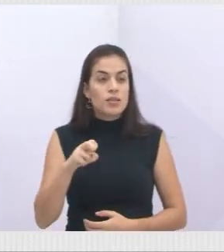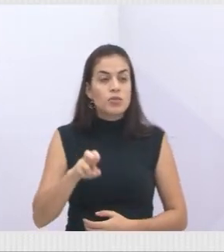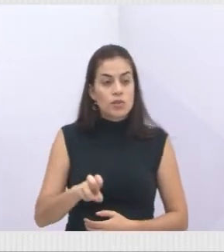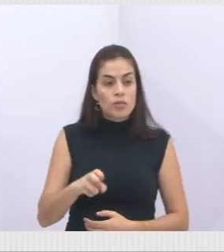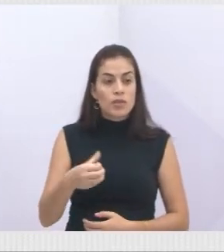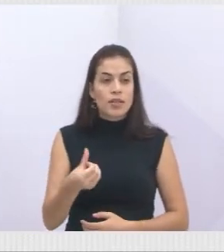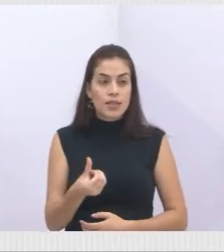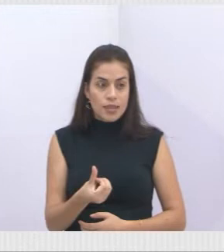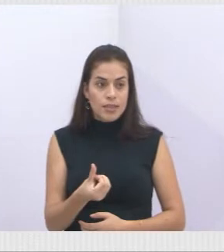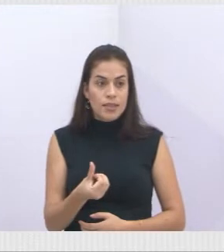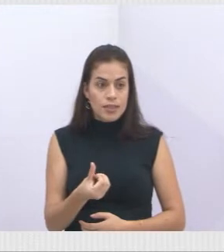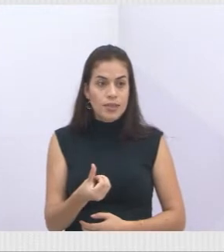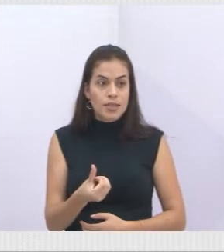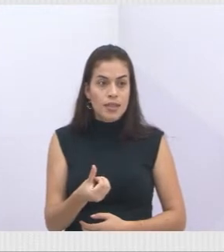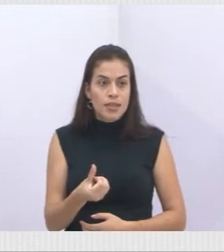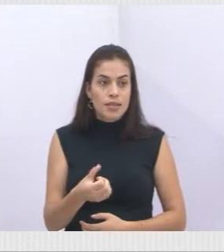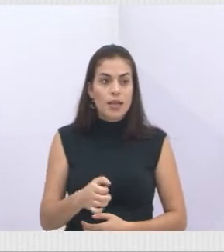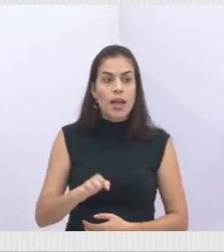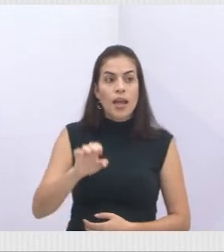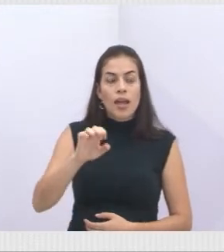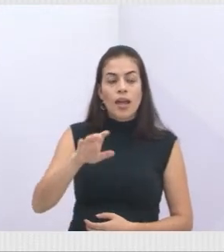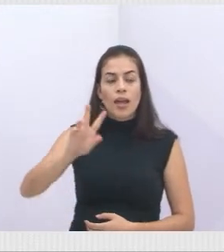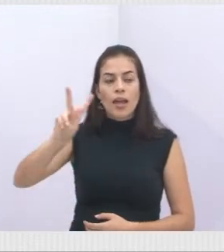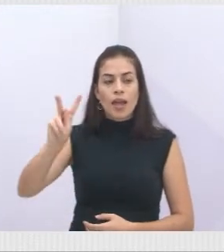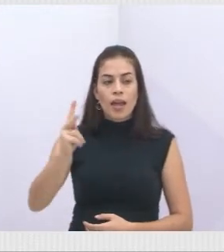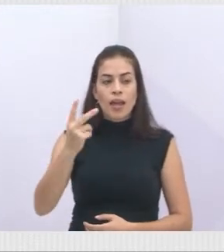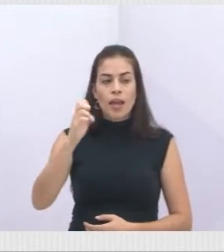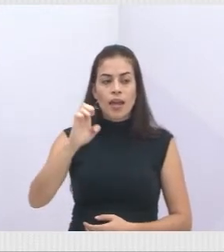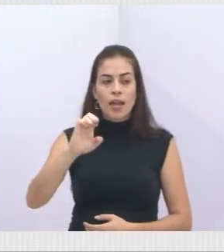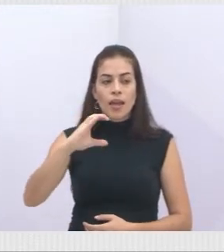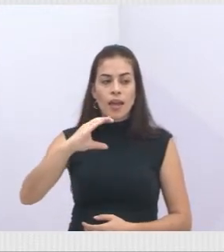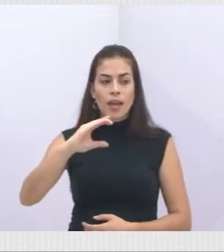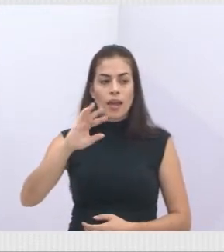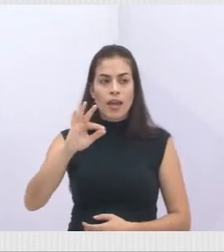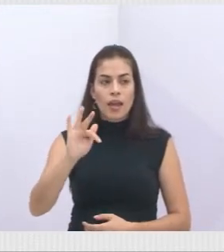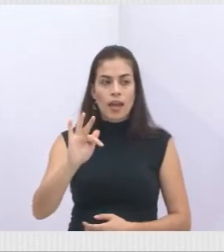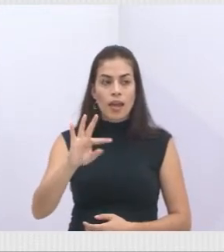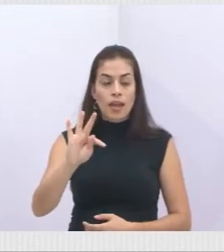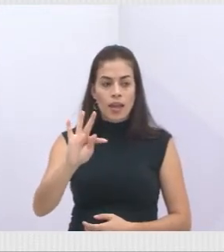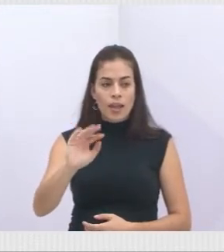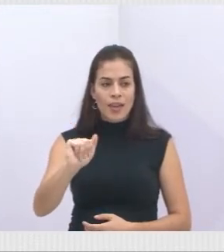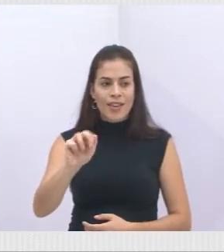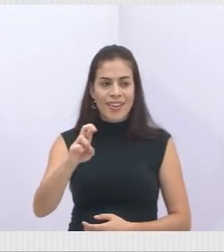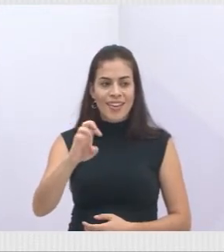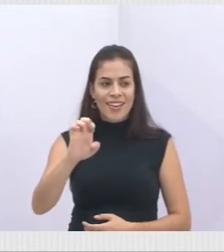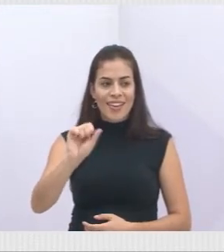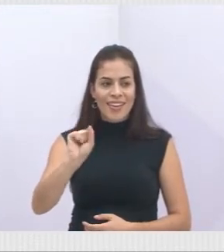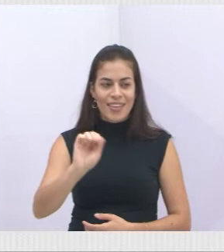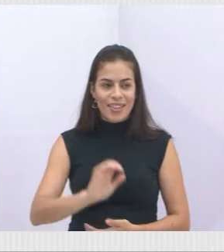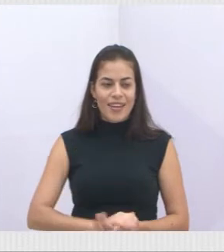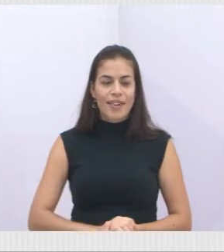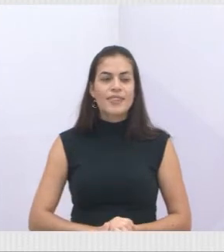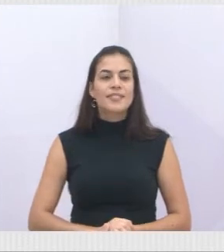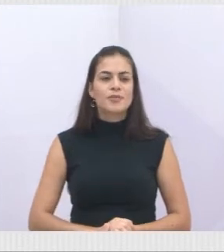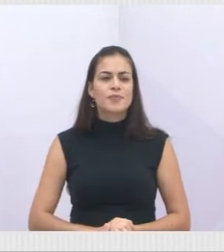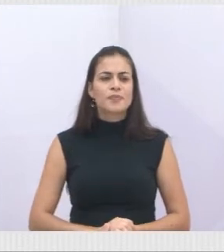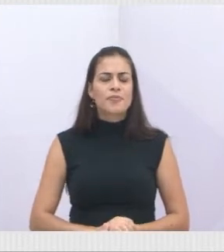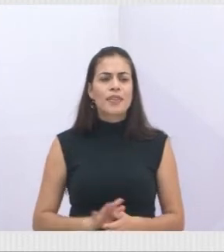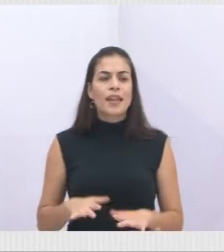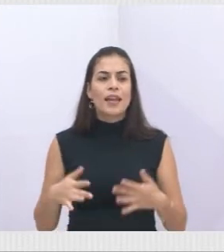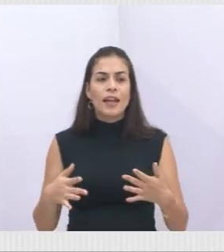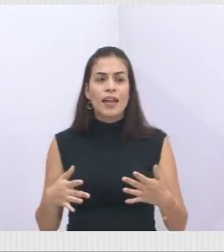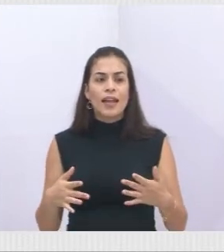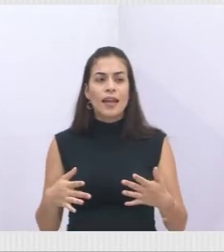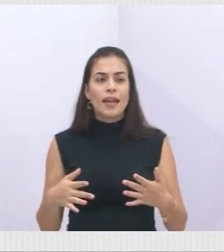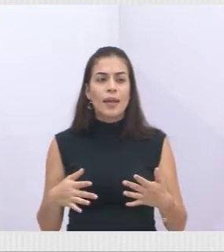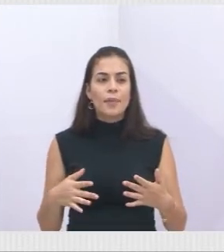mobilizados, quer dizer que o proprietário já está em fase de convencimento de dar o termo de anuência e fazer o